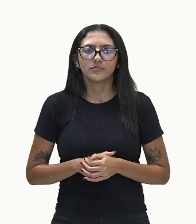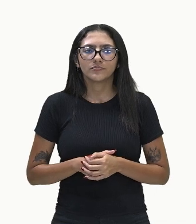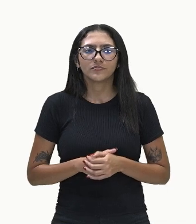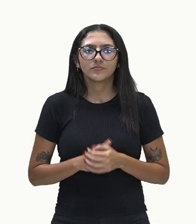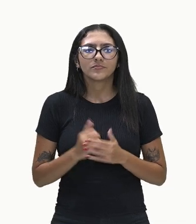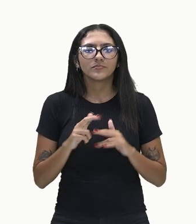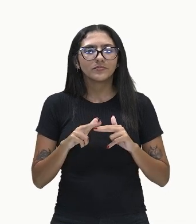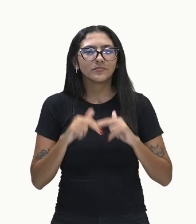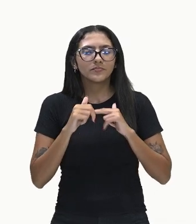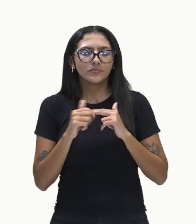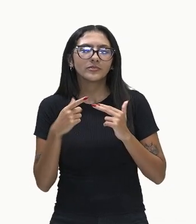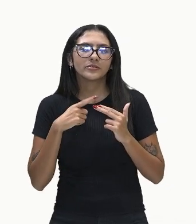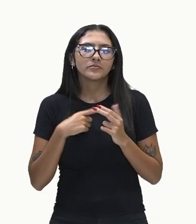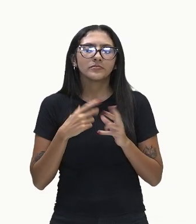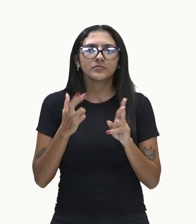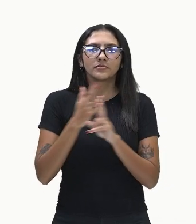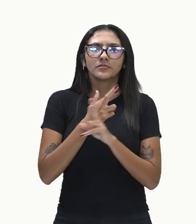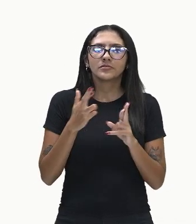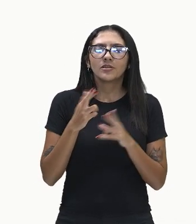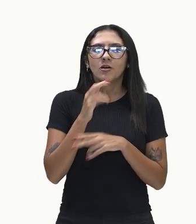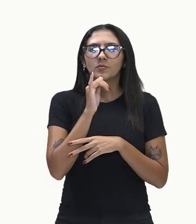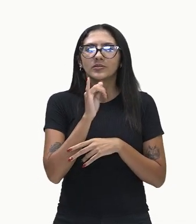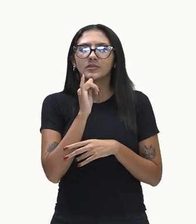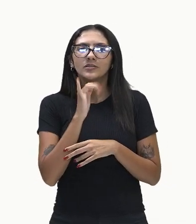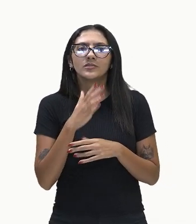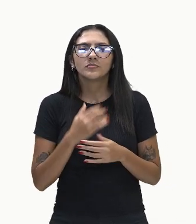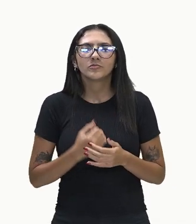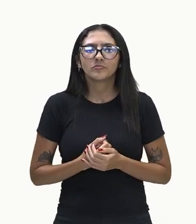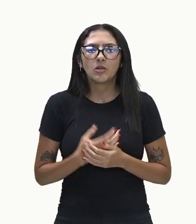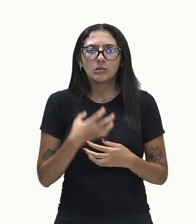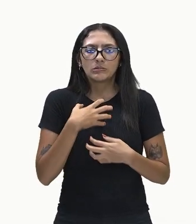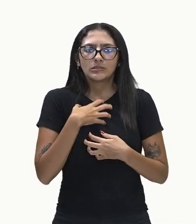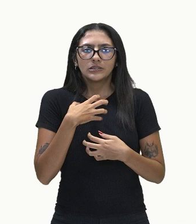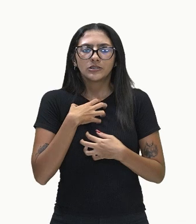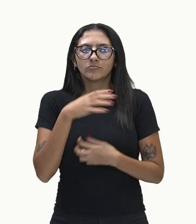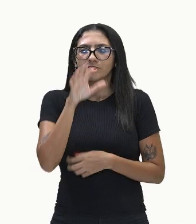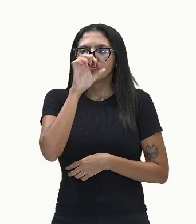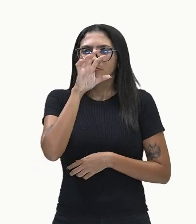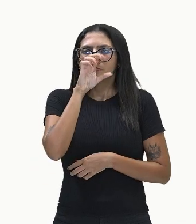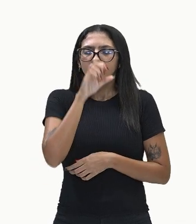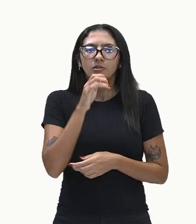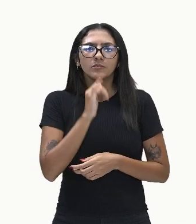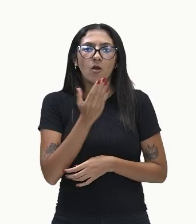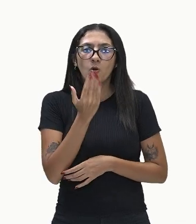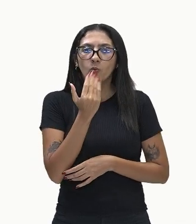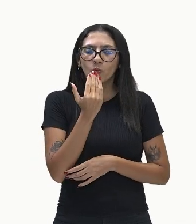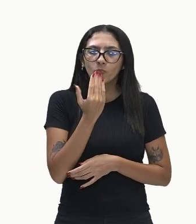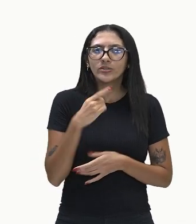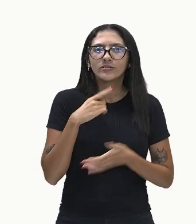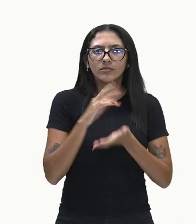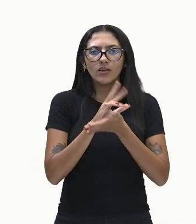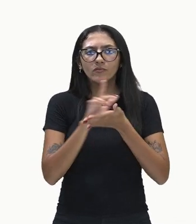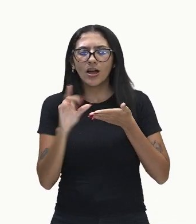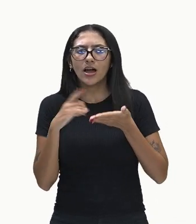bastante associado com o sentido do olfato, porque os alimentos têm cheiros muito especiais, que a gente costuma